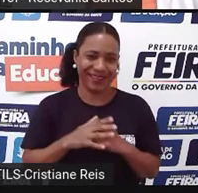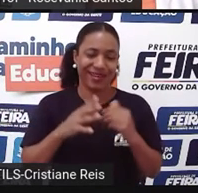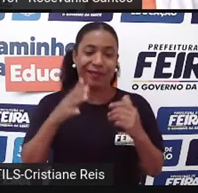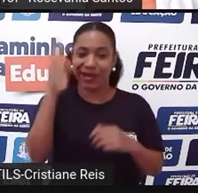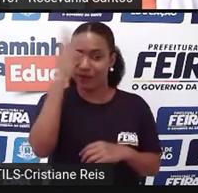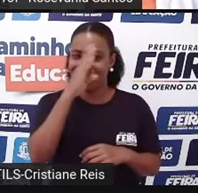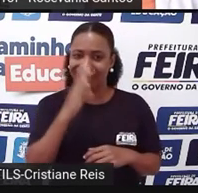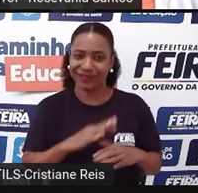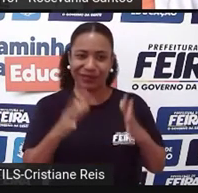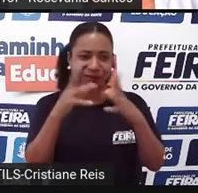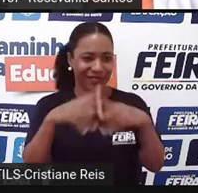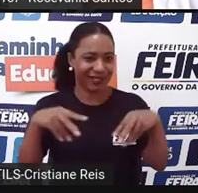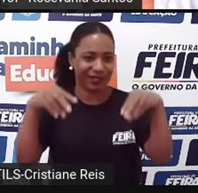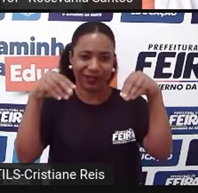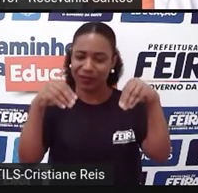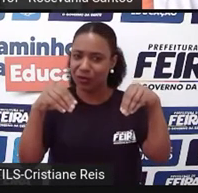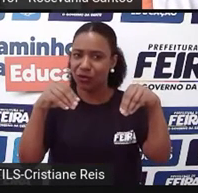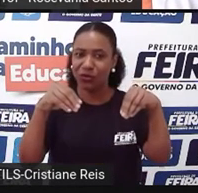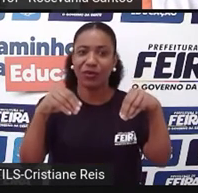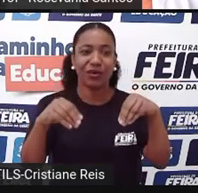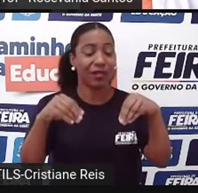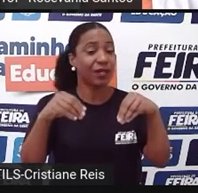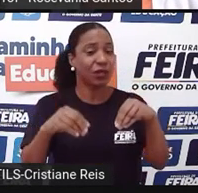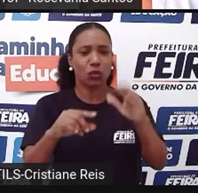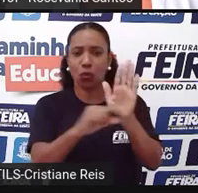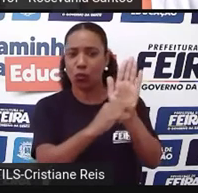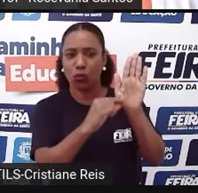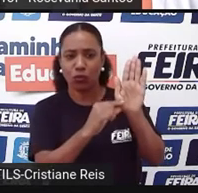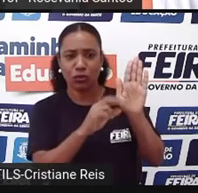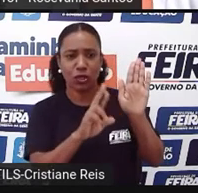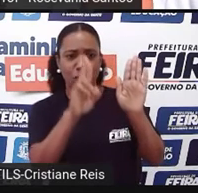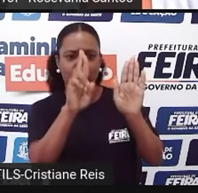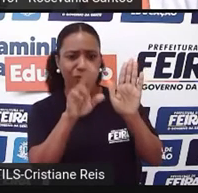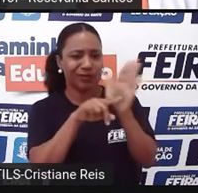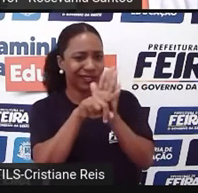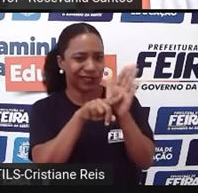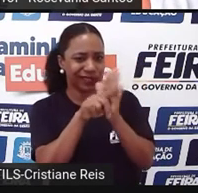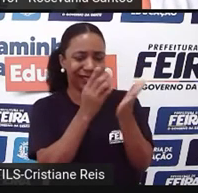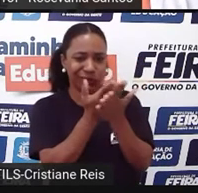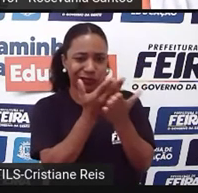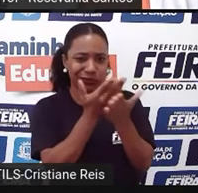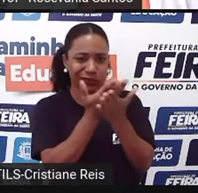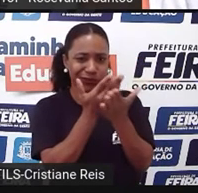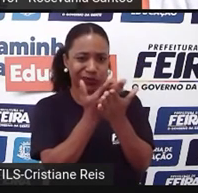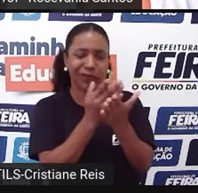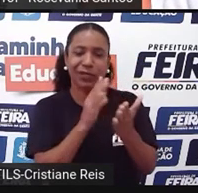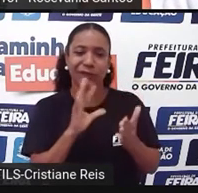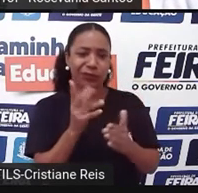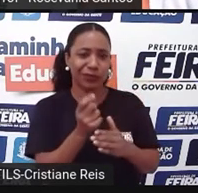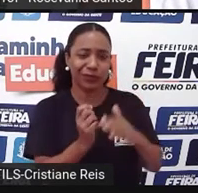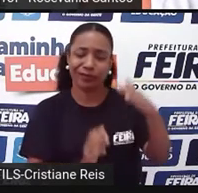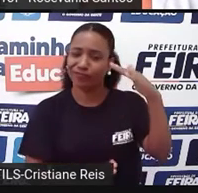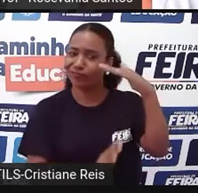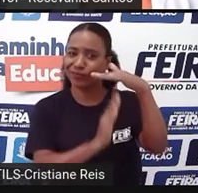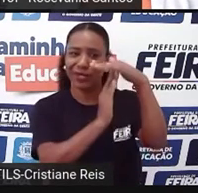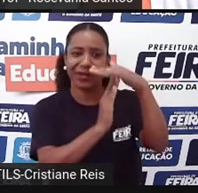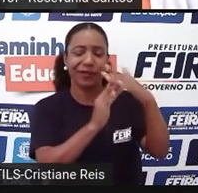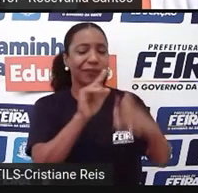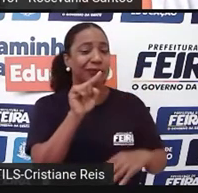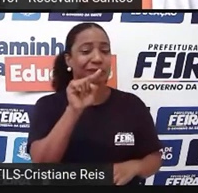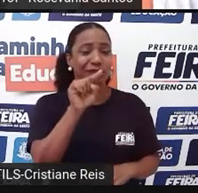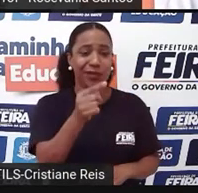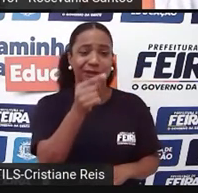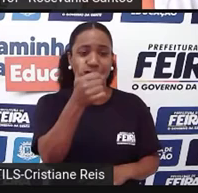desde o mapa altimétrico que fala da altura, que a gente, né, pouco se ultrapassa, né, dos 1.200 metros, então não é